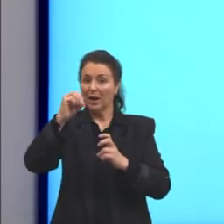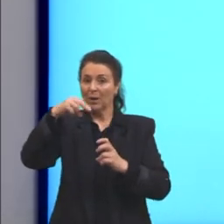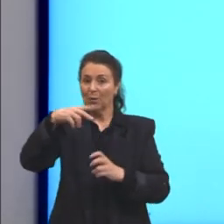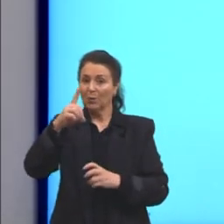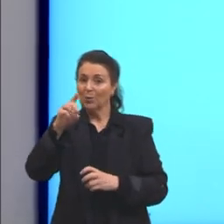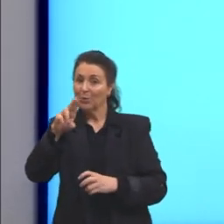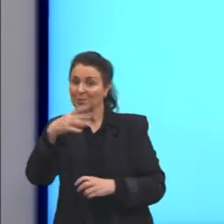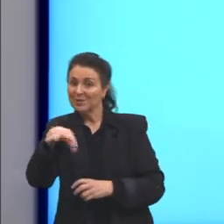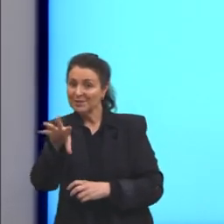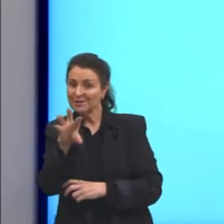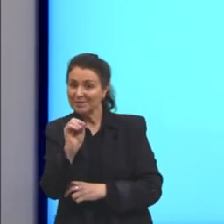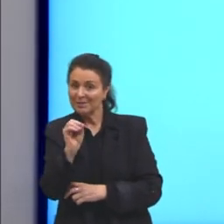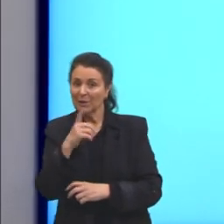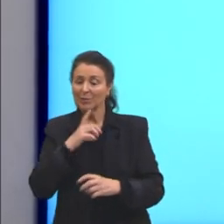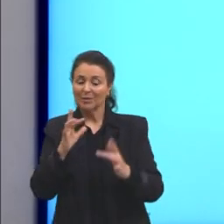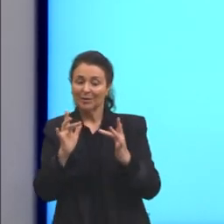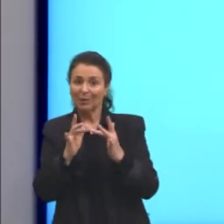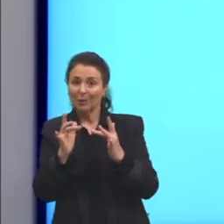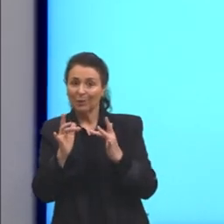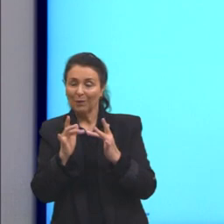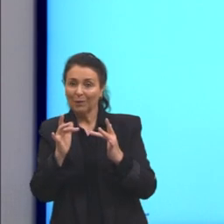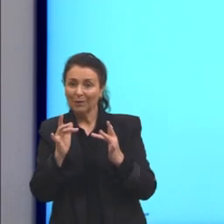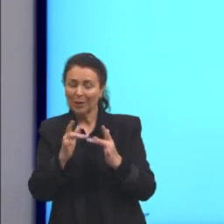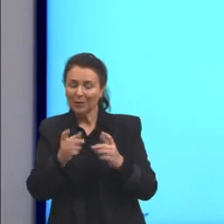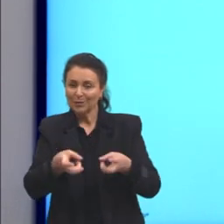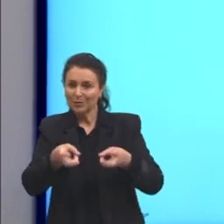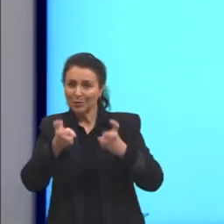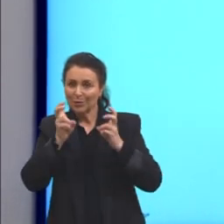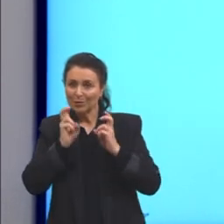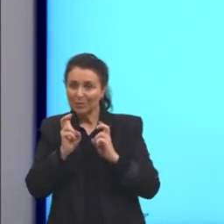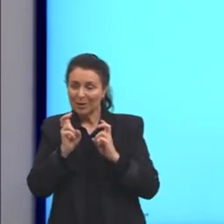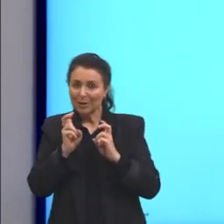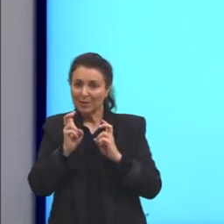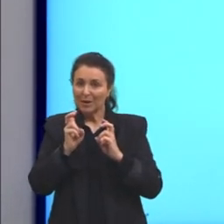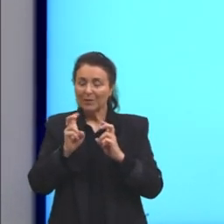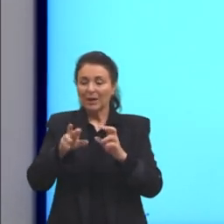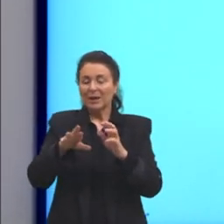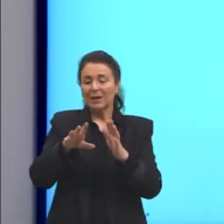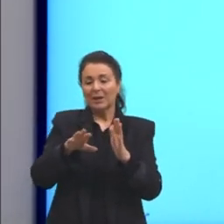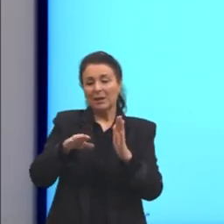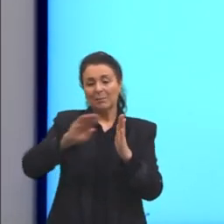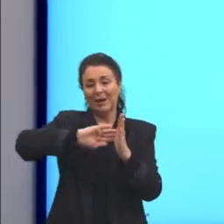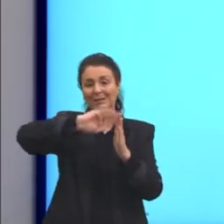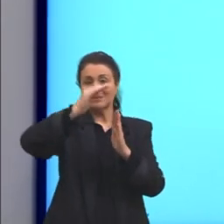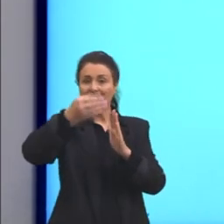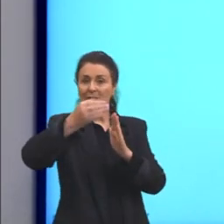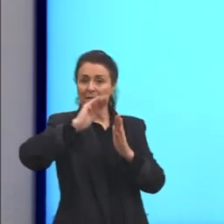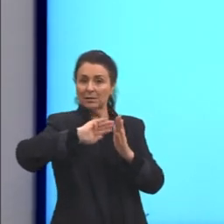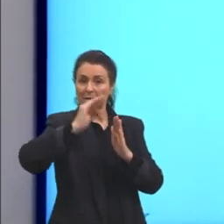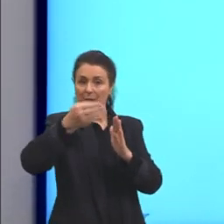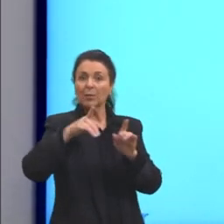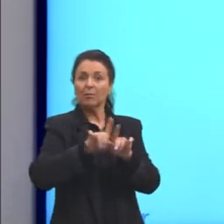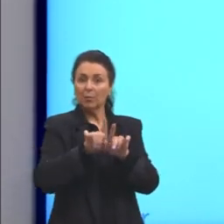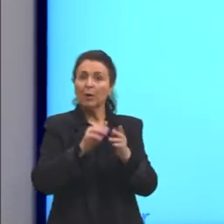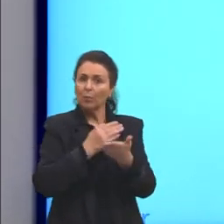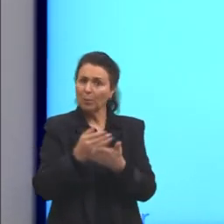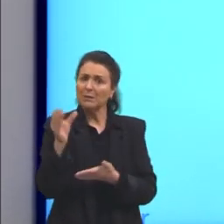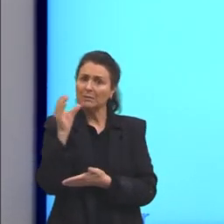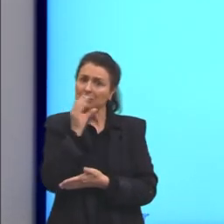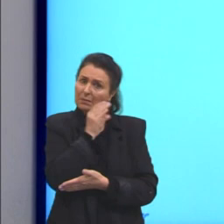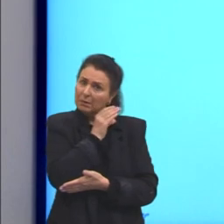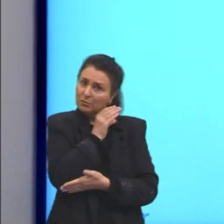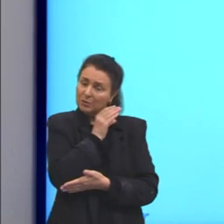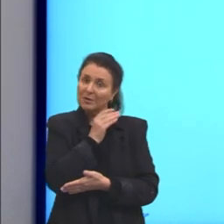dele estar em contato aqui, a gente consegue observar que essas regiões mais externas aqui também vão esquentar. Por isso que é